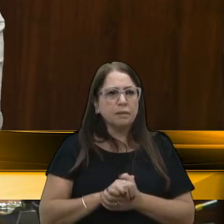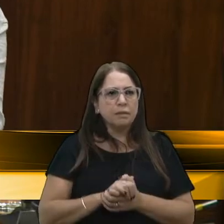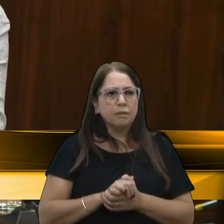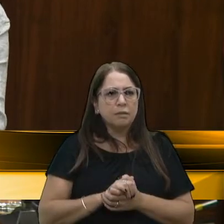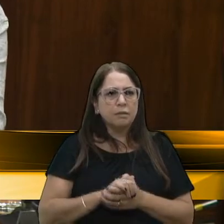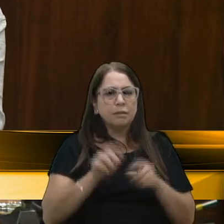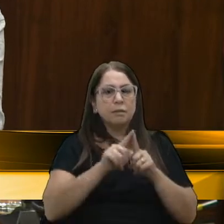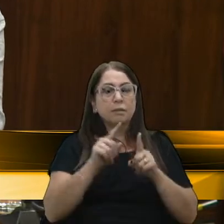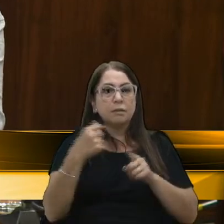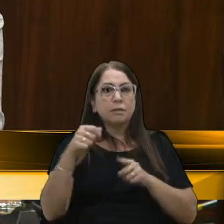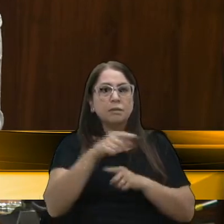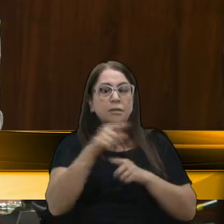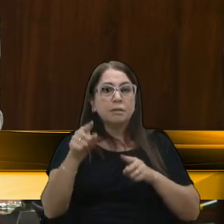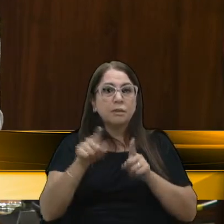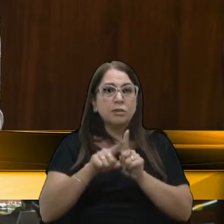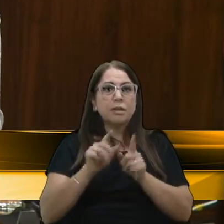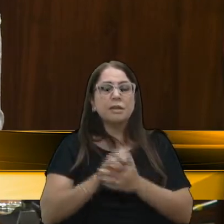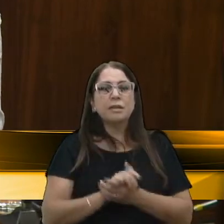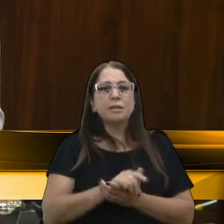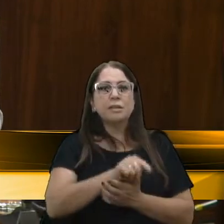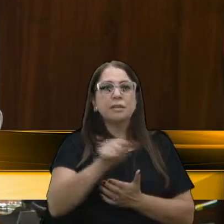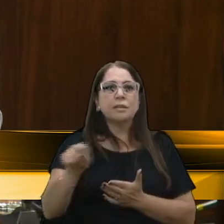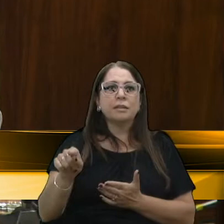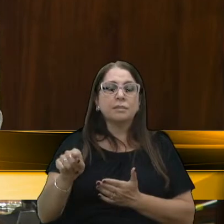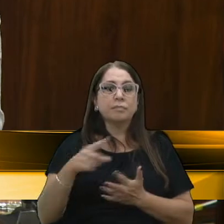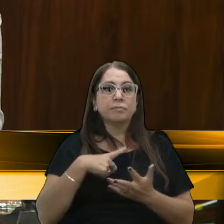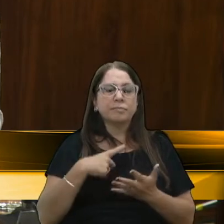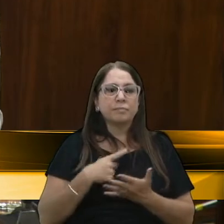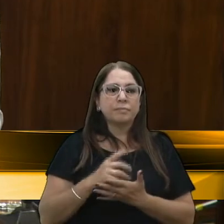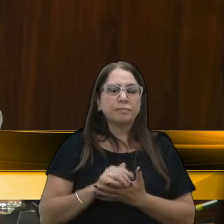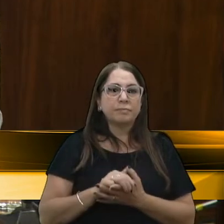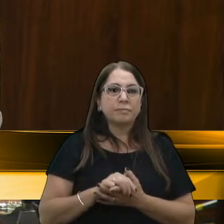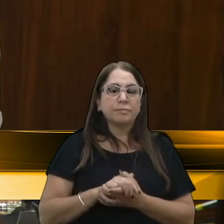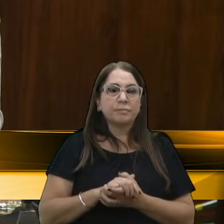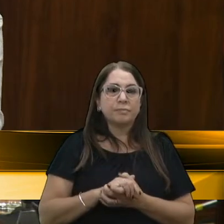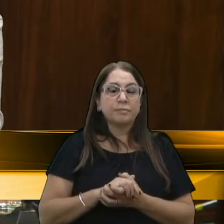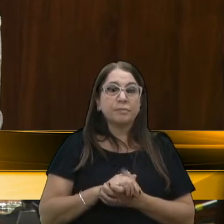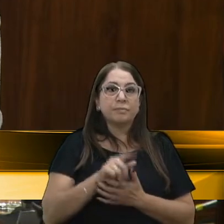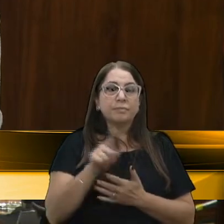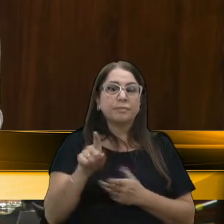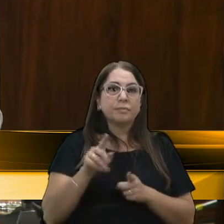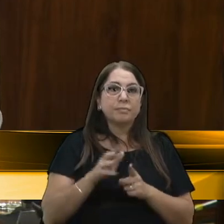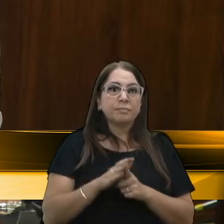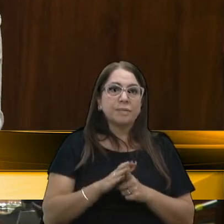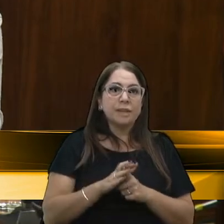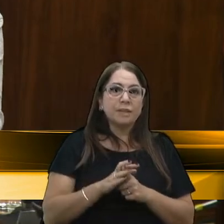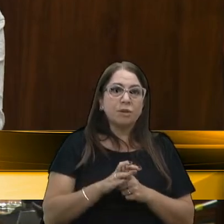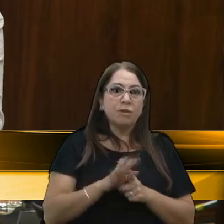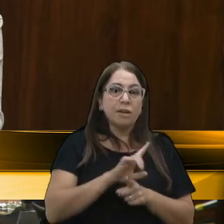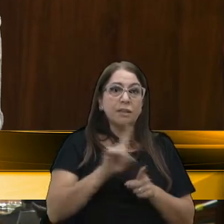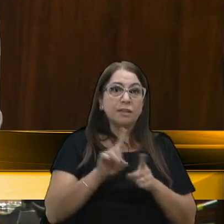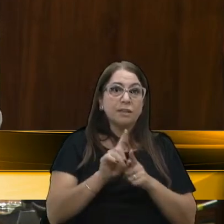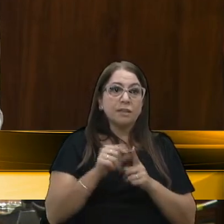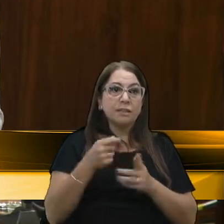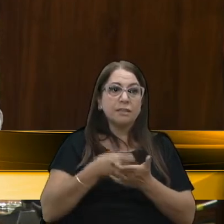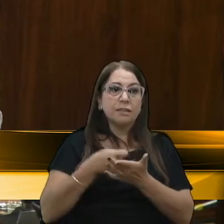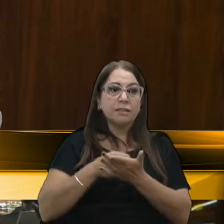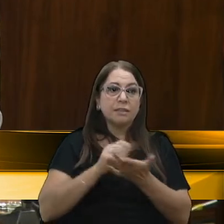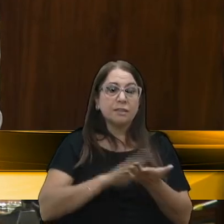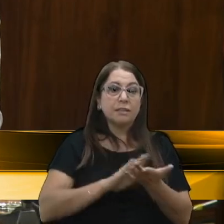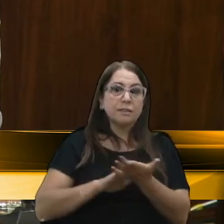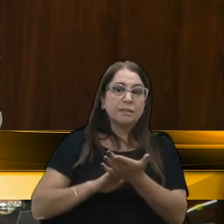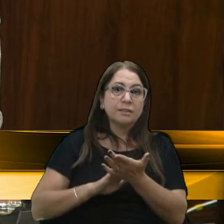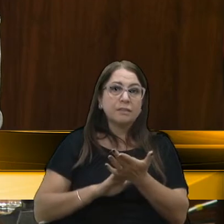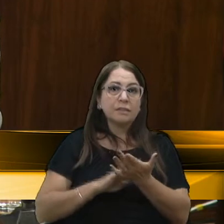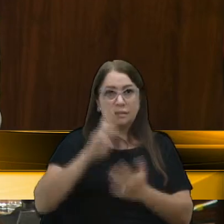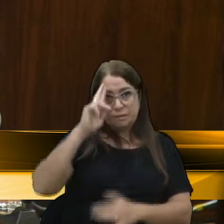que nós precisaríamos de uma frente ou de um ato simbólico que fosse cobrar galhardia do nosso